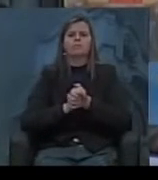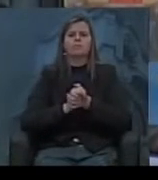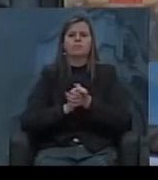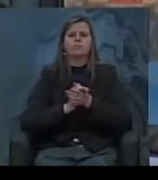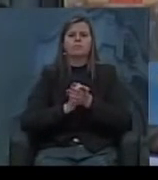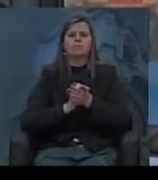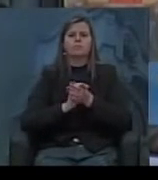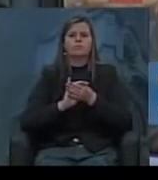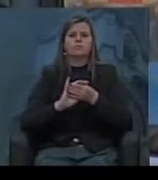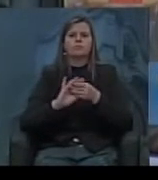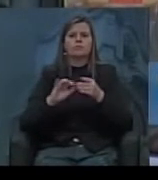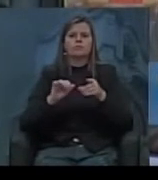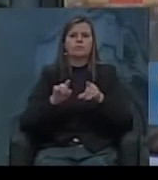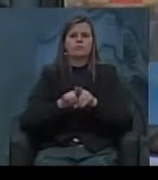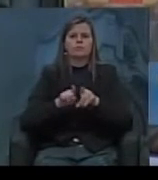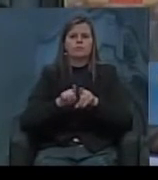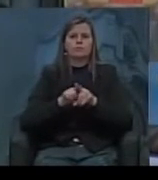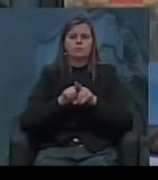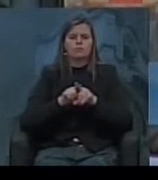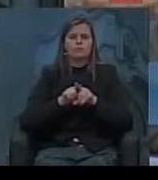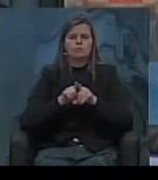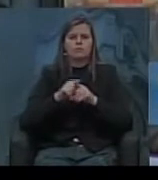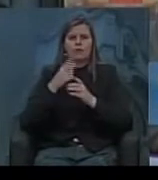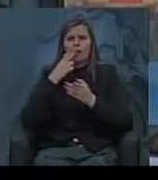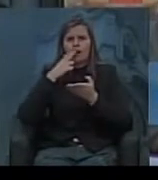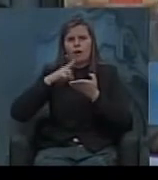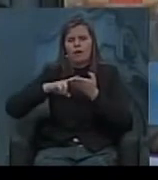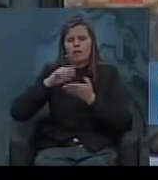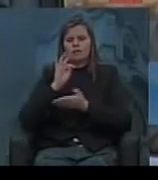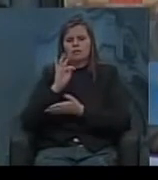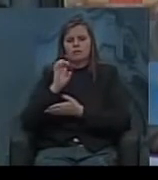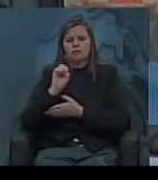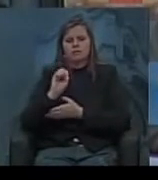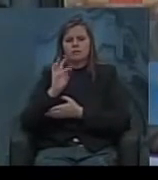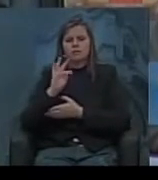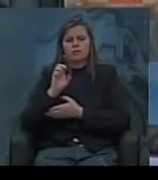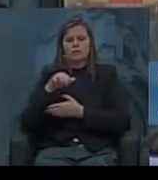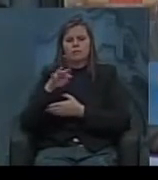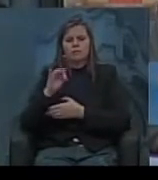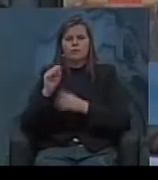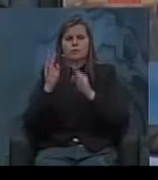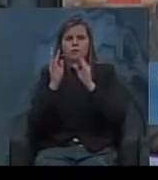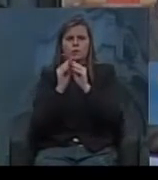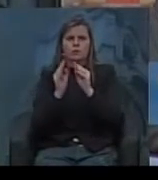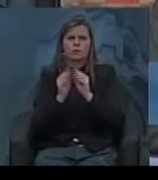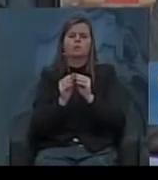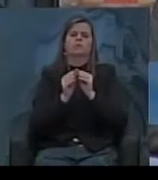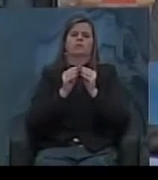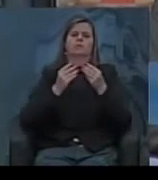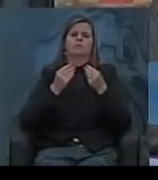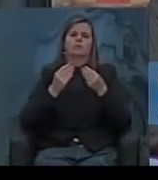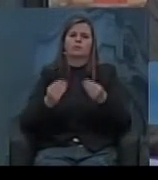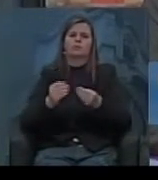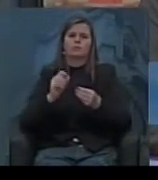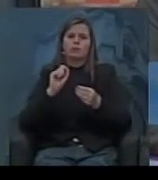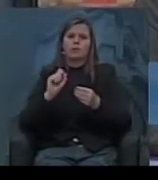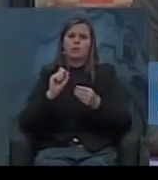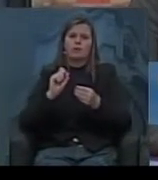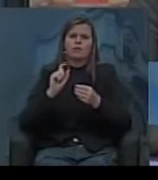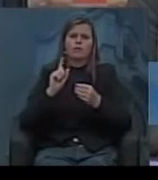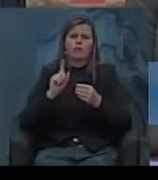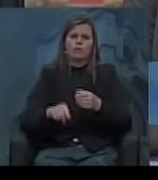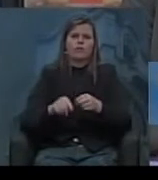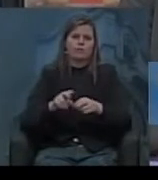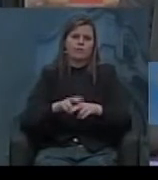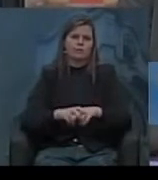em relação a do Thiago ou seja a carta de testamento na meu ver sintetiza muito do que se deveu ao golpe